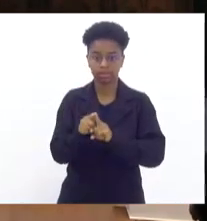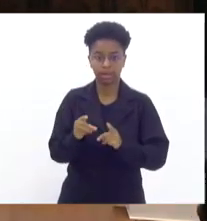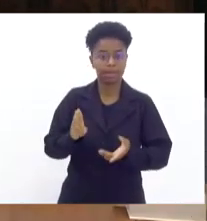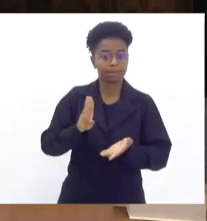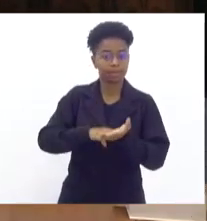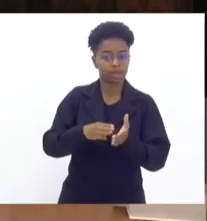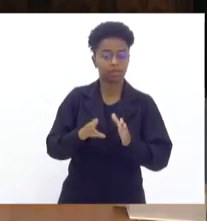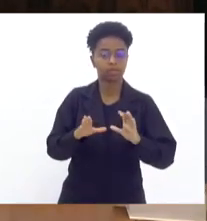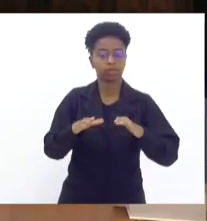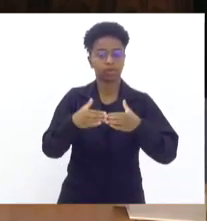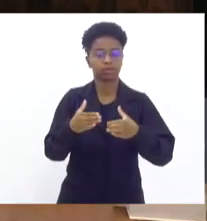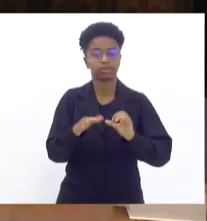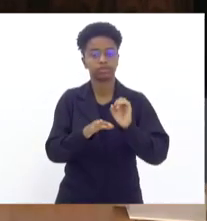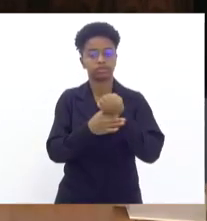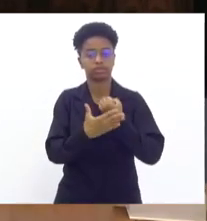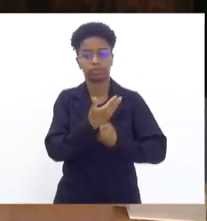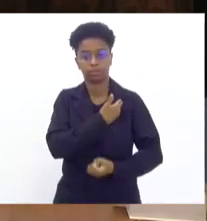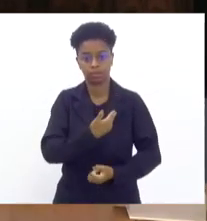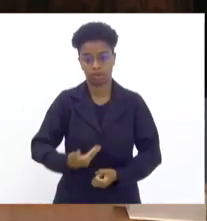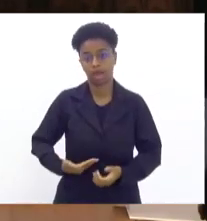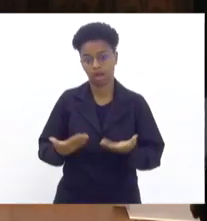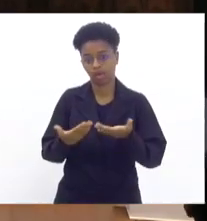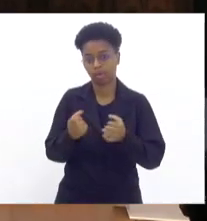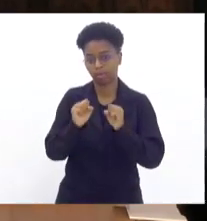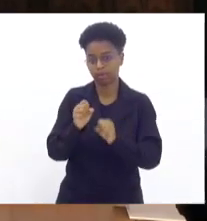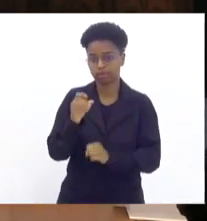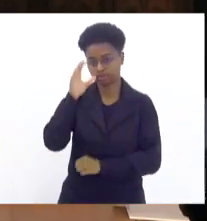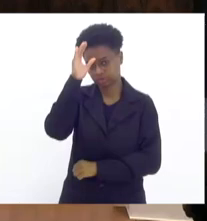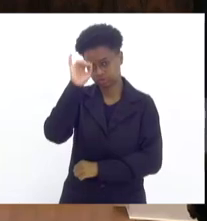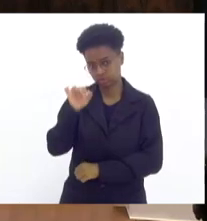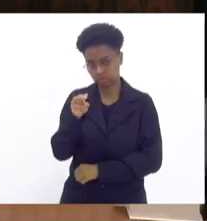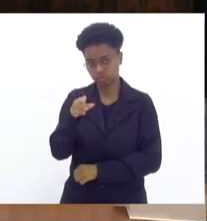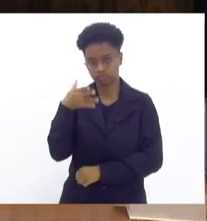Comissão de Segurança Pública. Agora sim, então, Tia Ju, por favor.